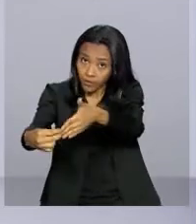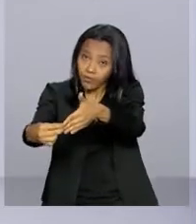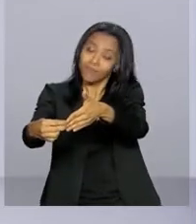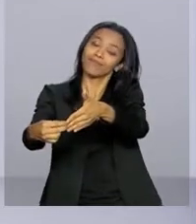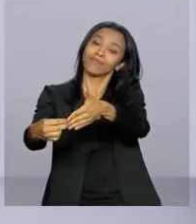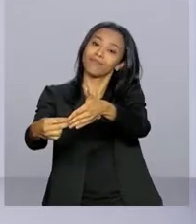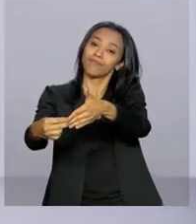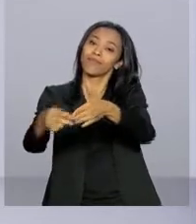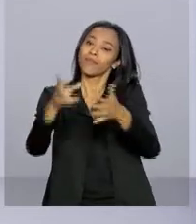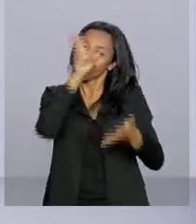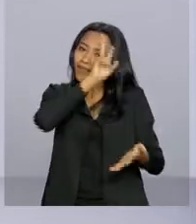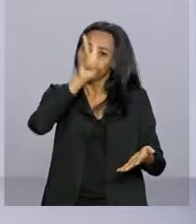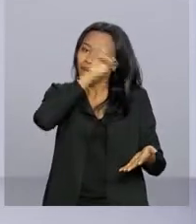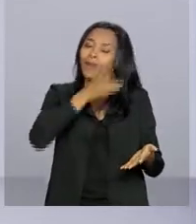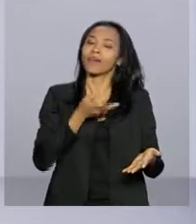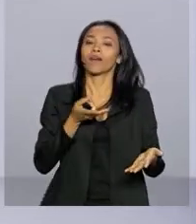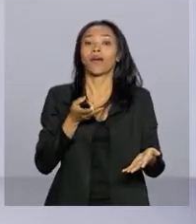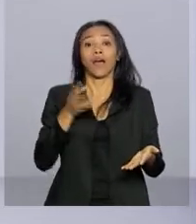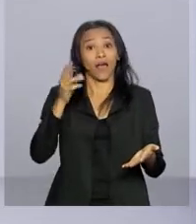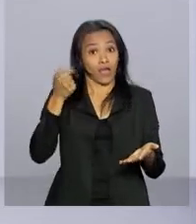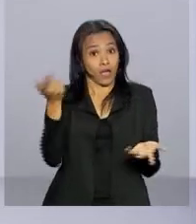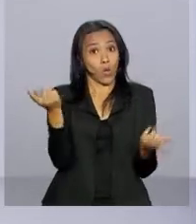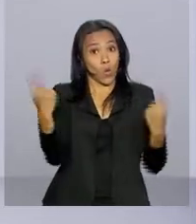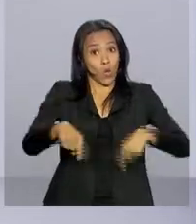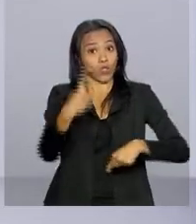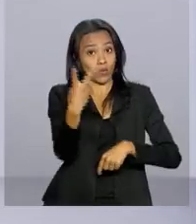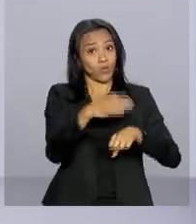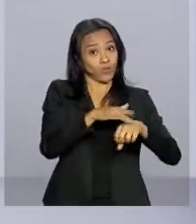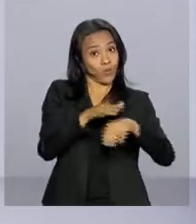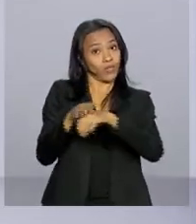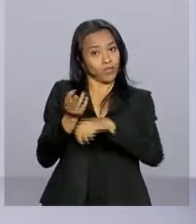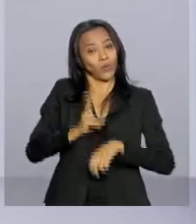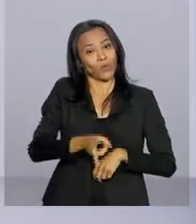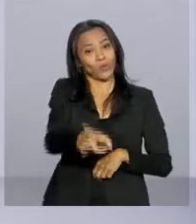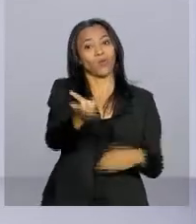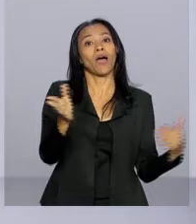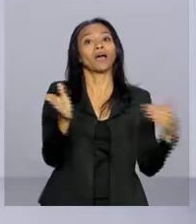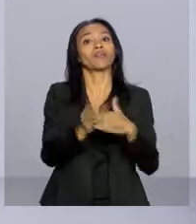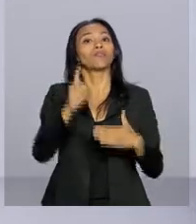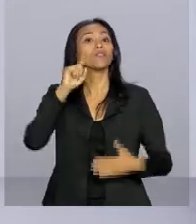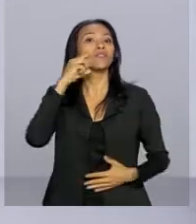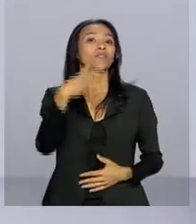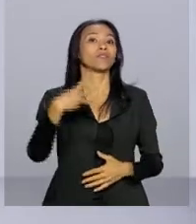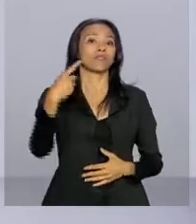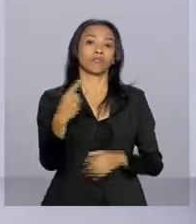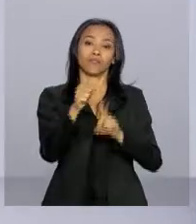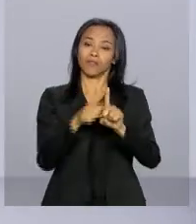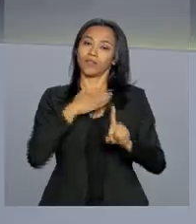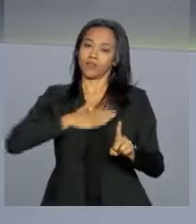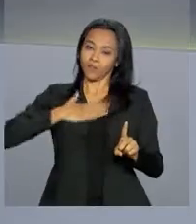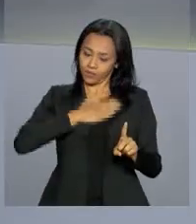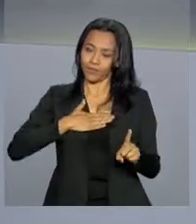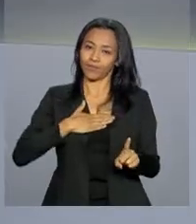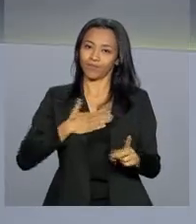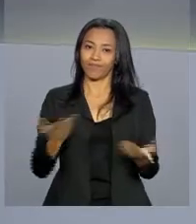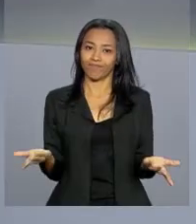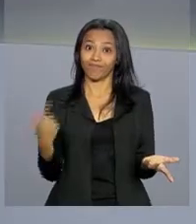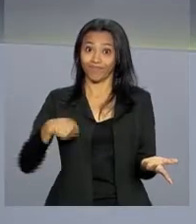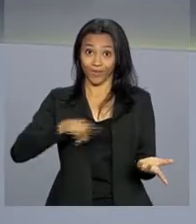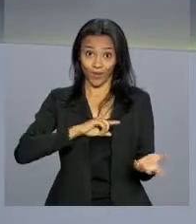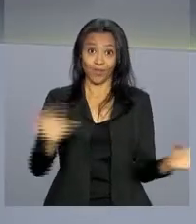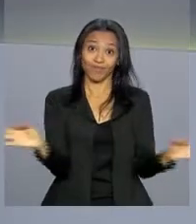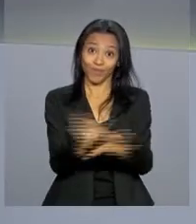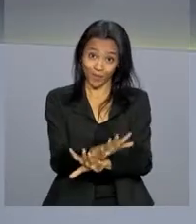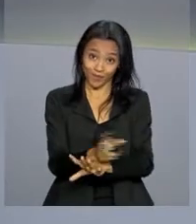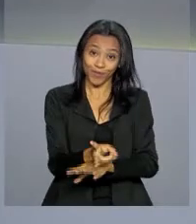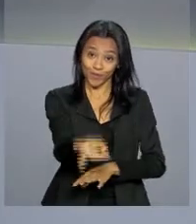vale lembrar que a campanha contra a poliomielite e o sarampo segue até o dia 31 de agosto. Nós ficamos por aqui.